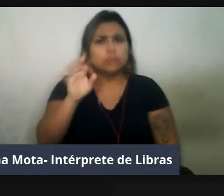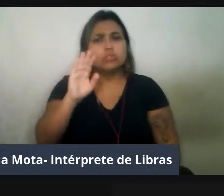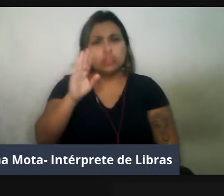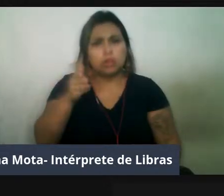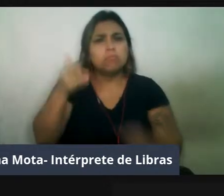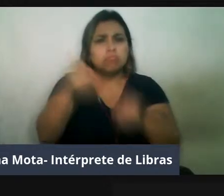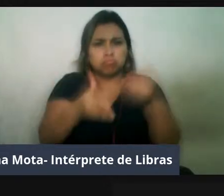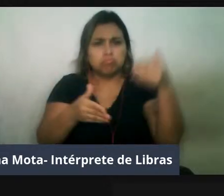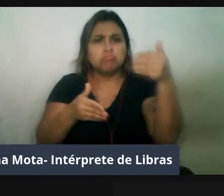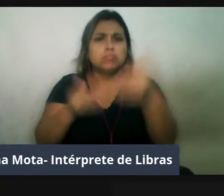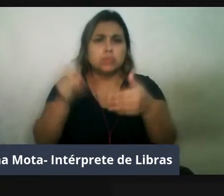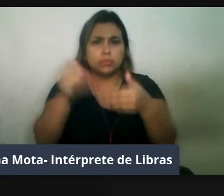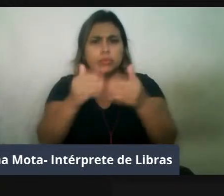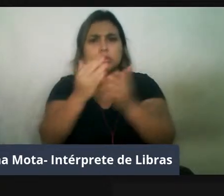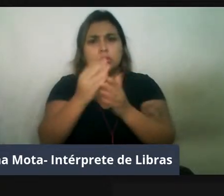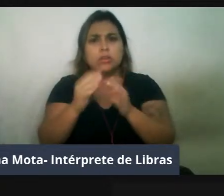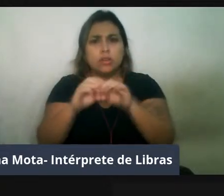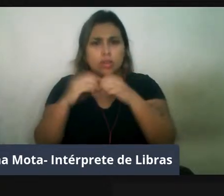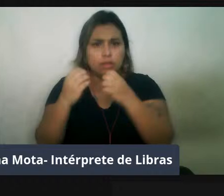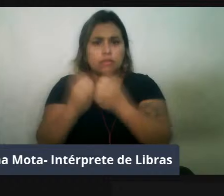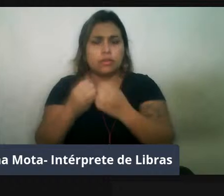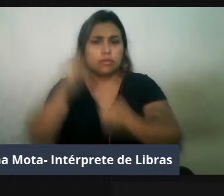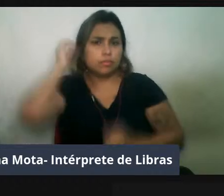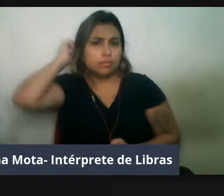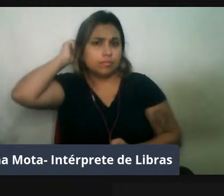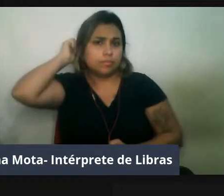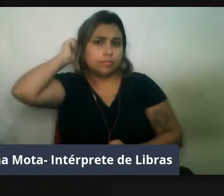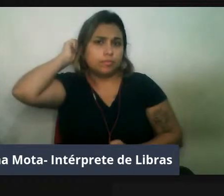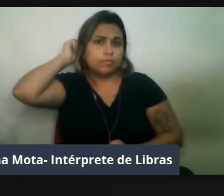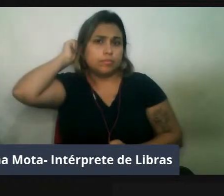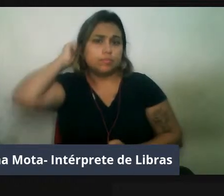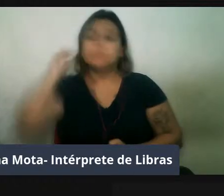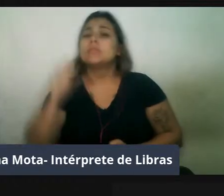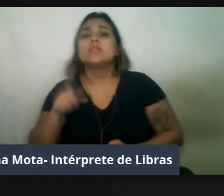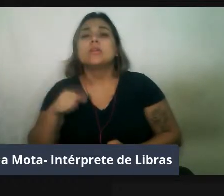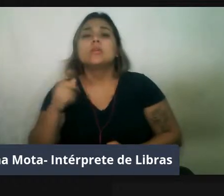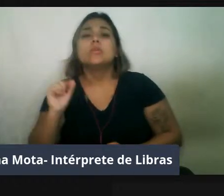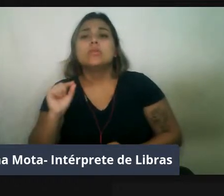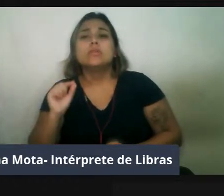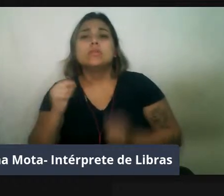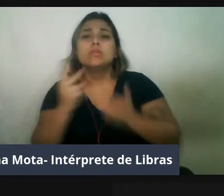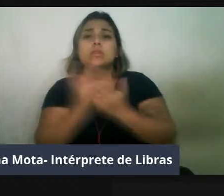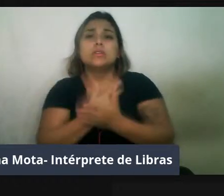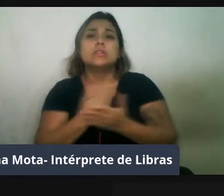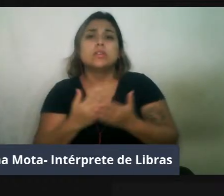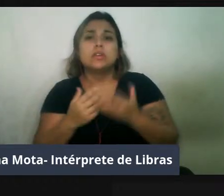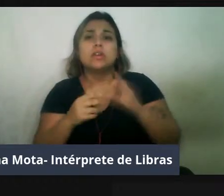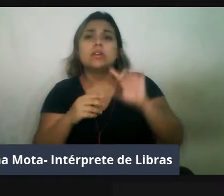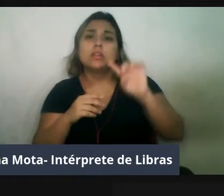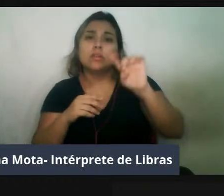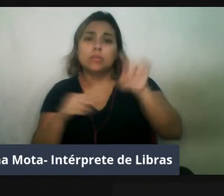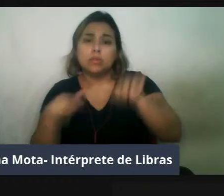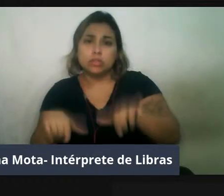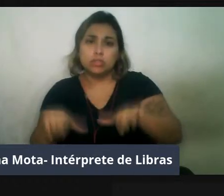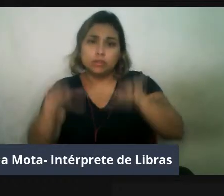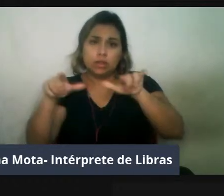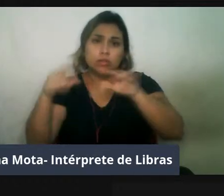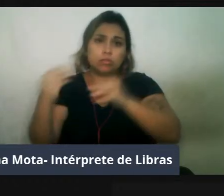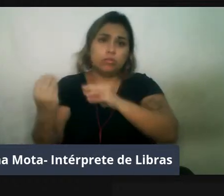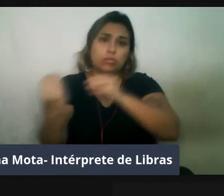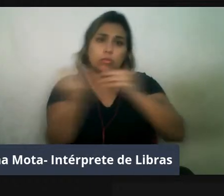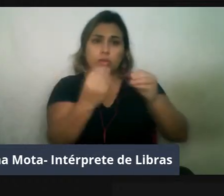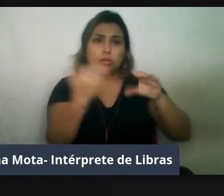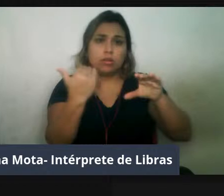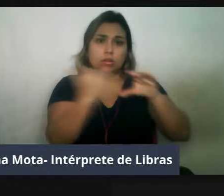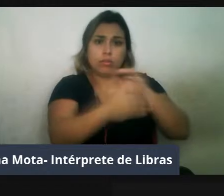No término da palestra, de frequência, a partir dele, o certificado vai ser enviado para vocês pelo e-mail. Agora, vamos